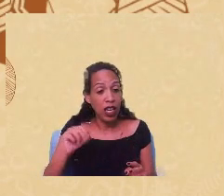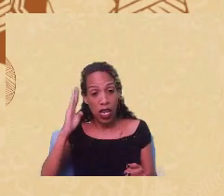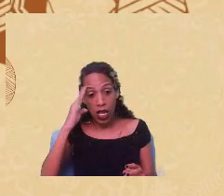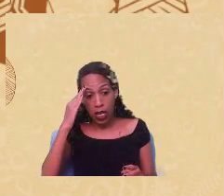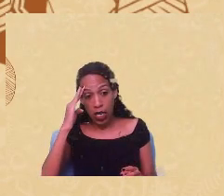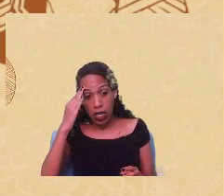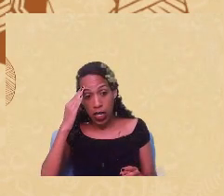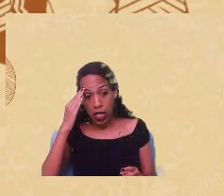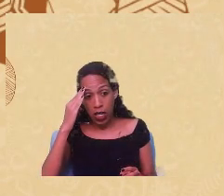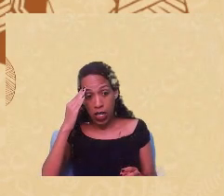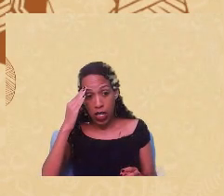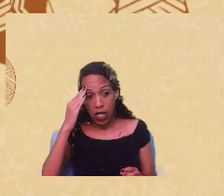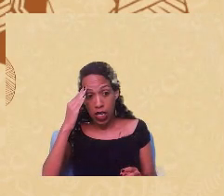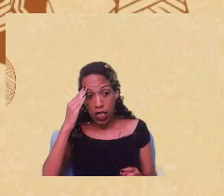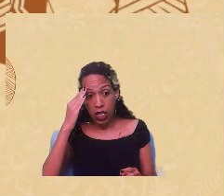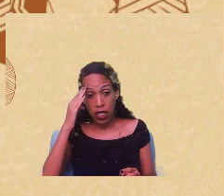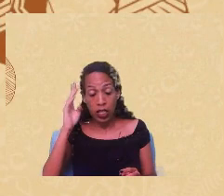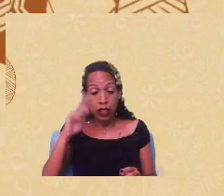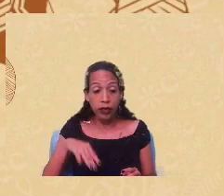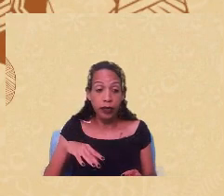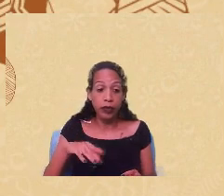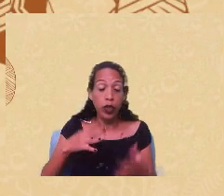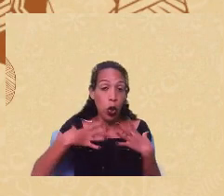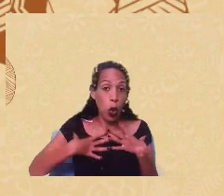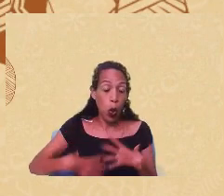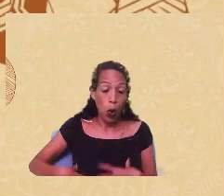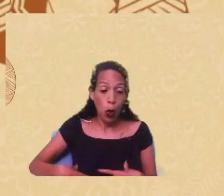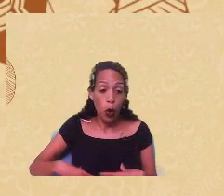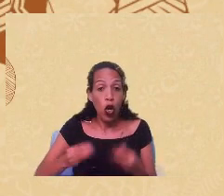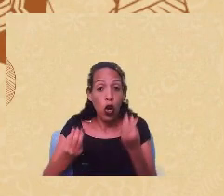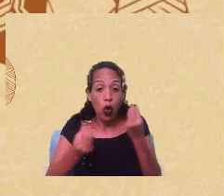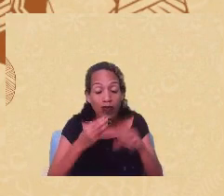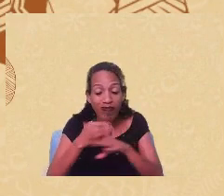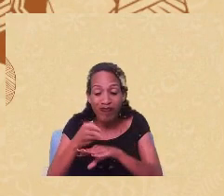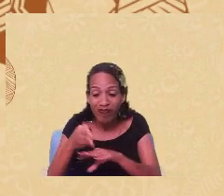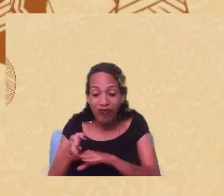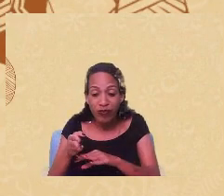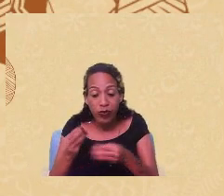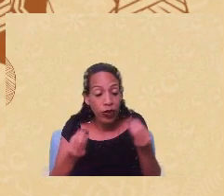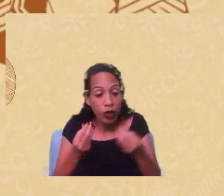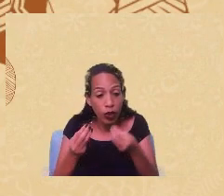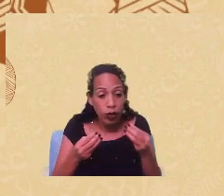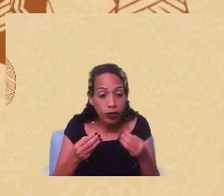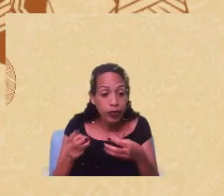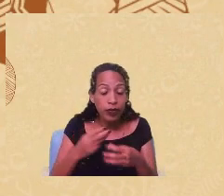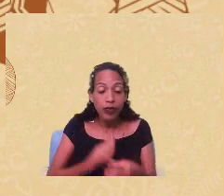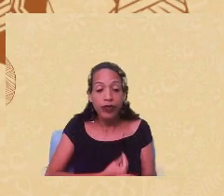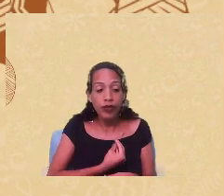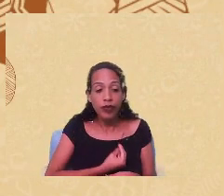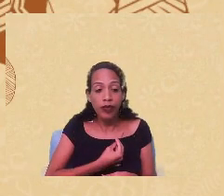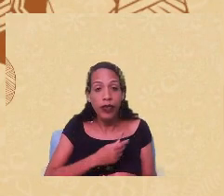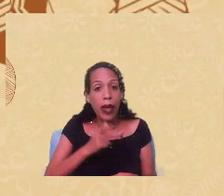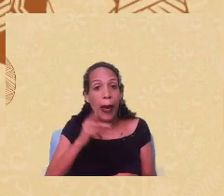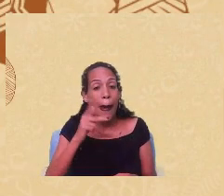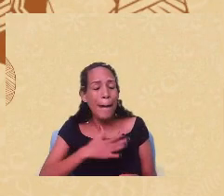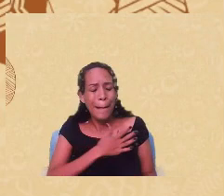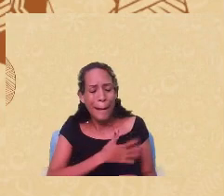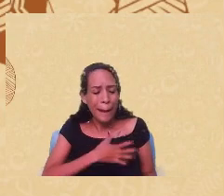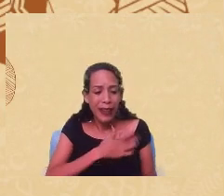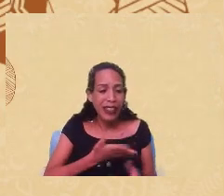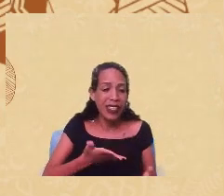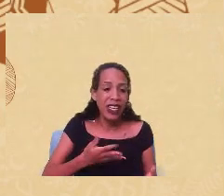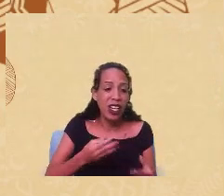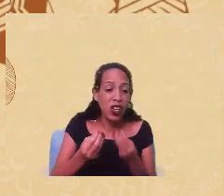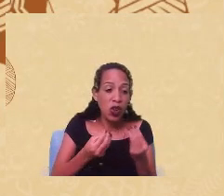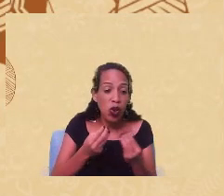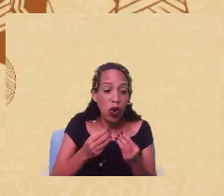grau da institucionalidade nos nossos corpos e como isso afeta nossa possibilidade de vivenciar o prazer, nossa possibilidade de autodeterminação